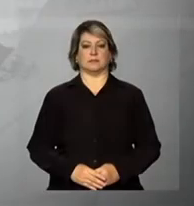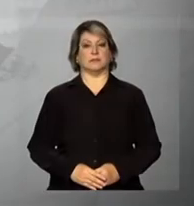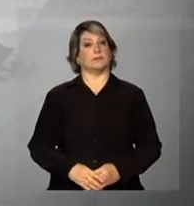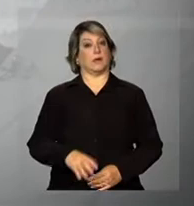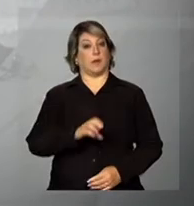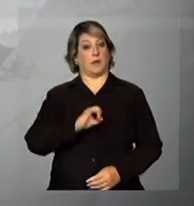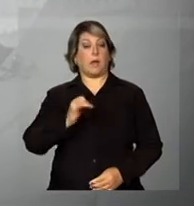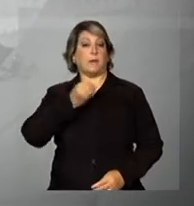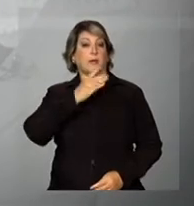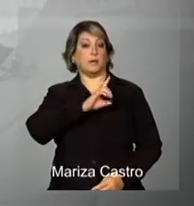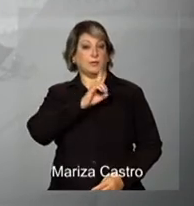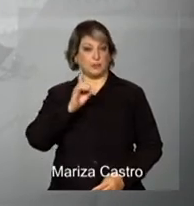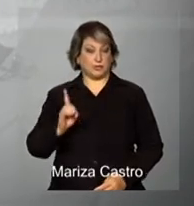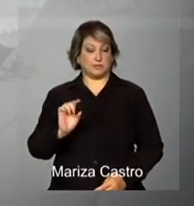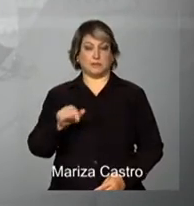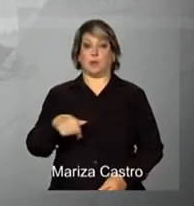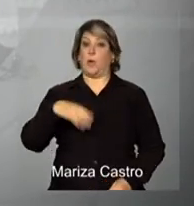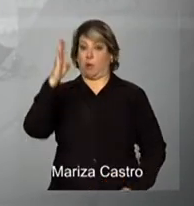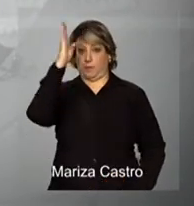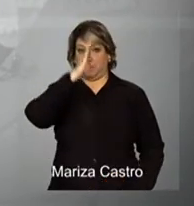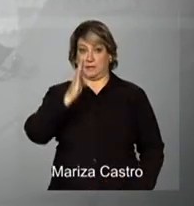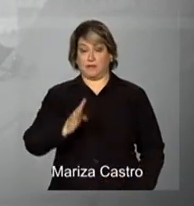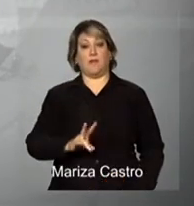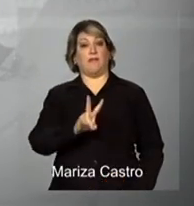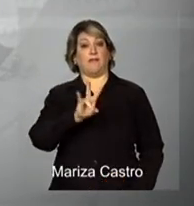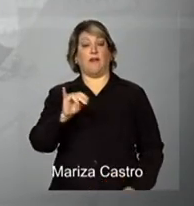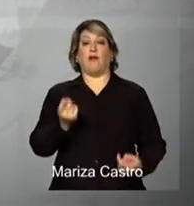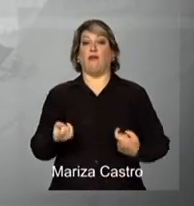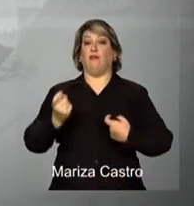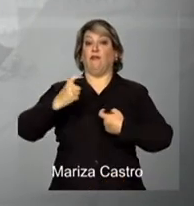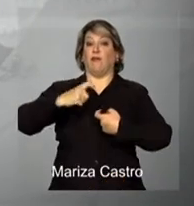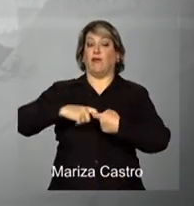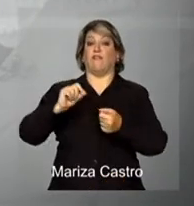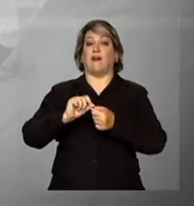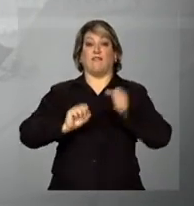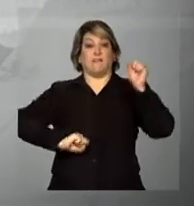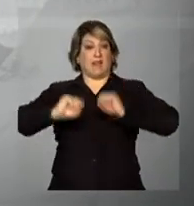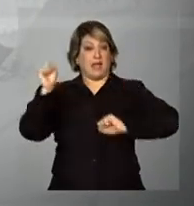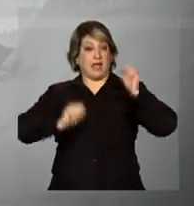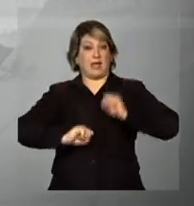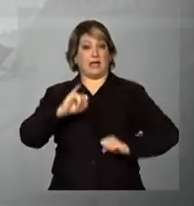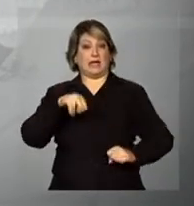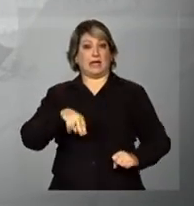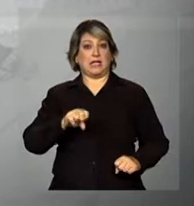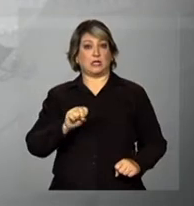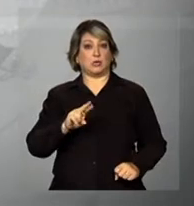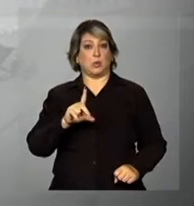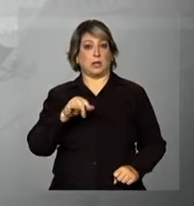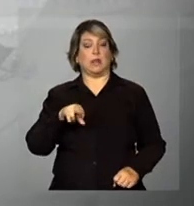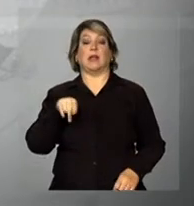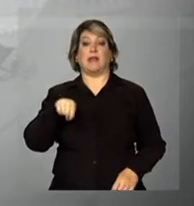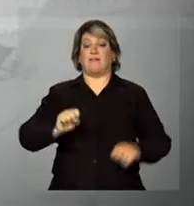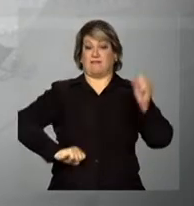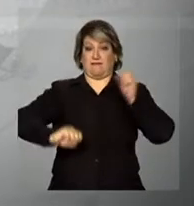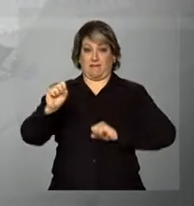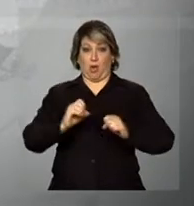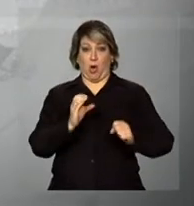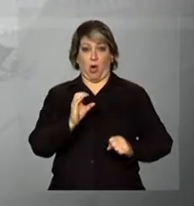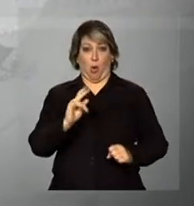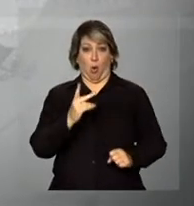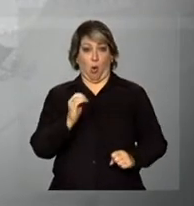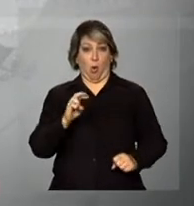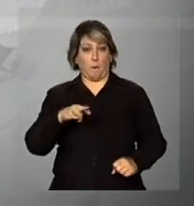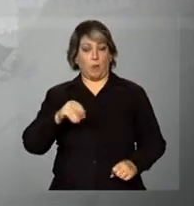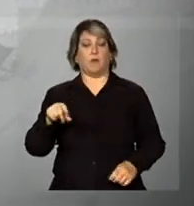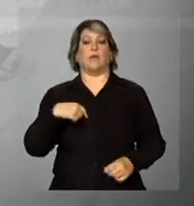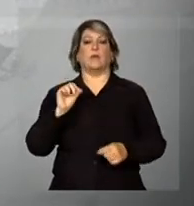Olá, bom dia. O Brasil vai voltar a produzir insulina. A fabricação do hormônio usado no tratamento